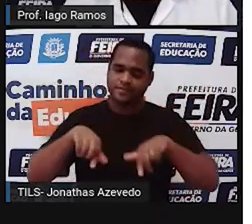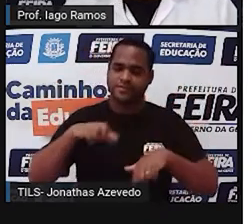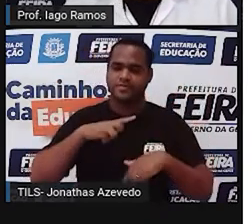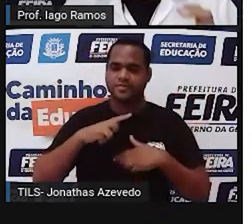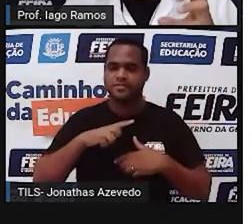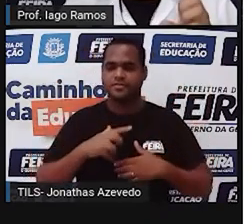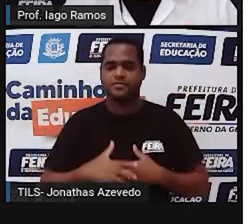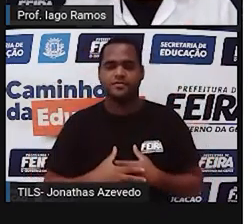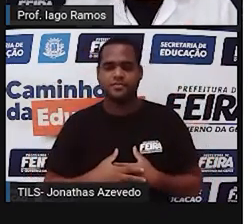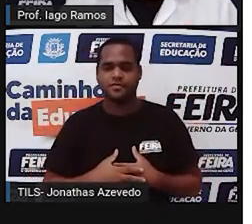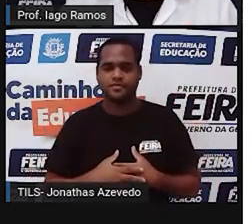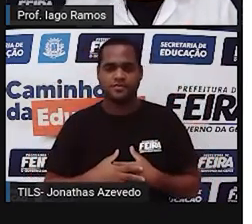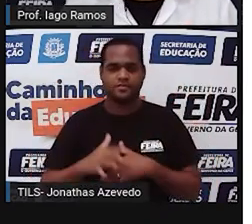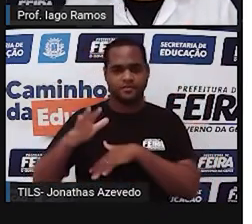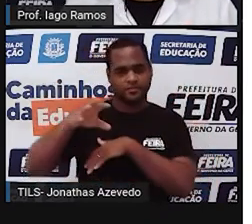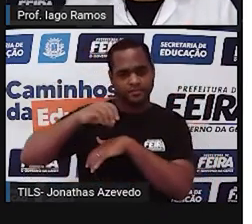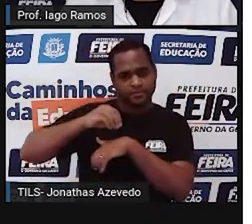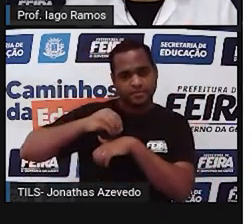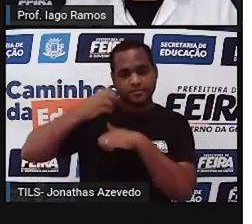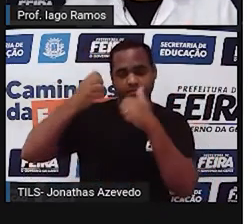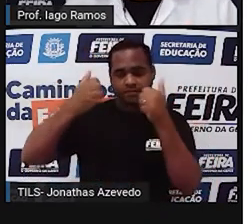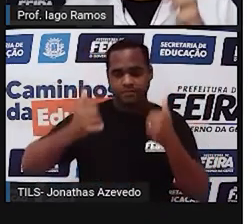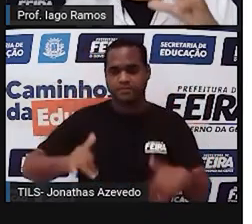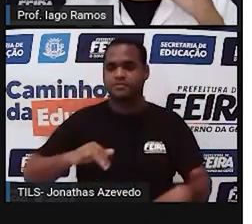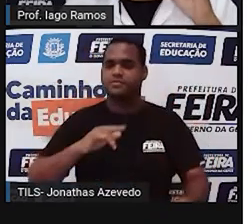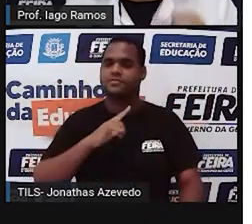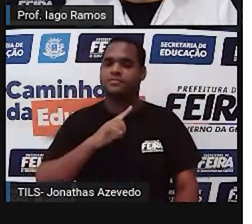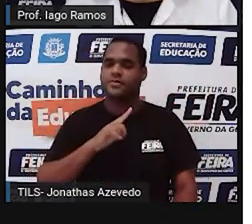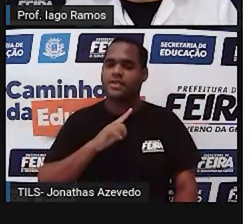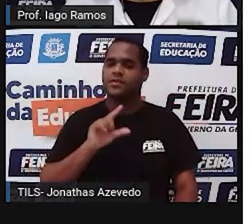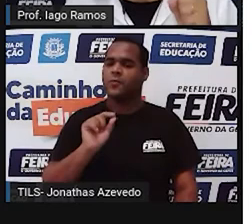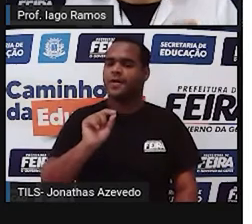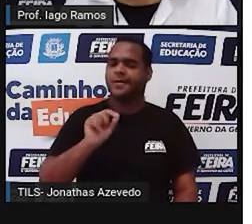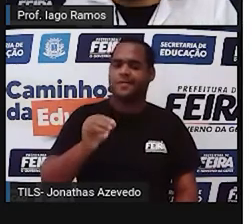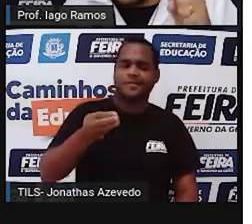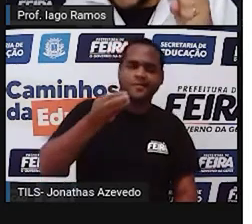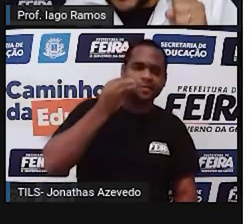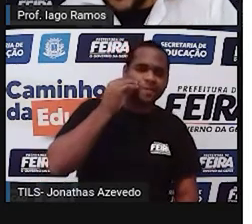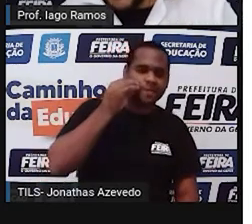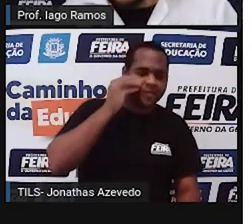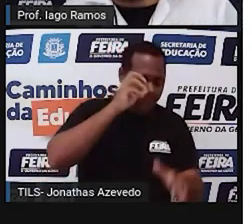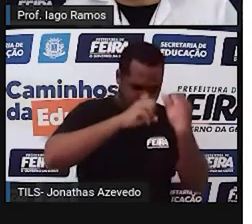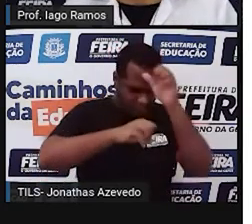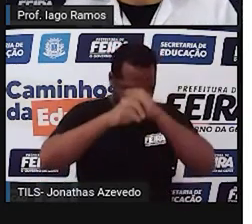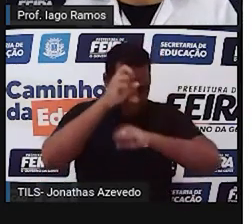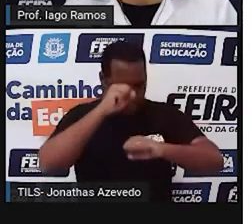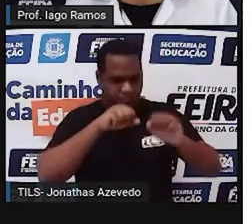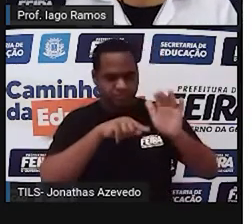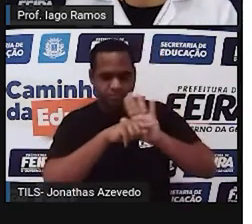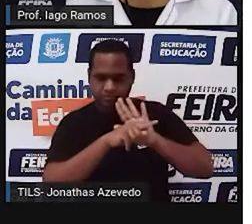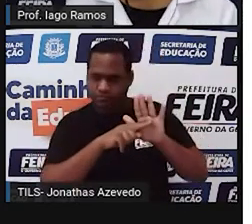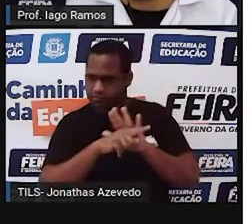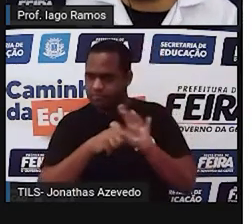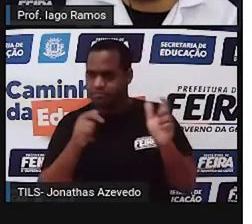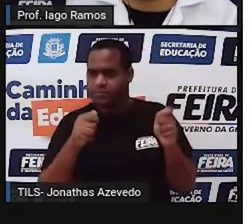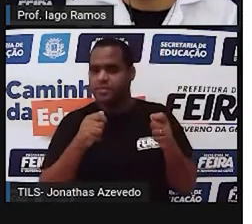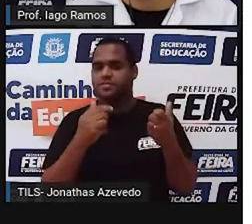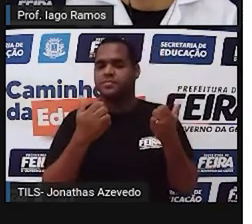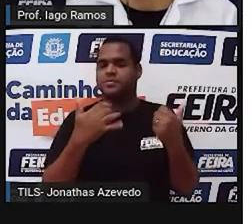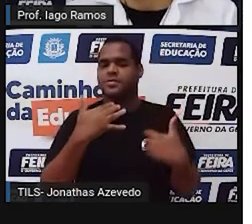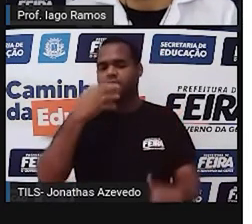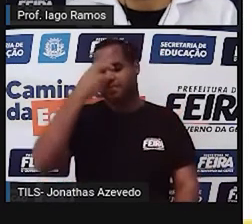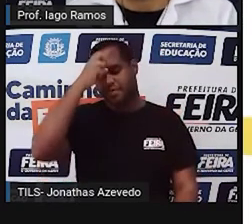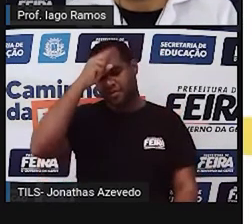Certo? Então, eu quero trazer esse momento para a aula, para a gente tentar aprender investigando. E o que é que a gente vai aprender